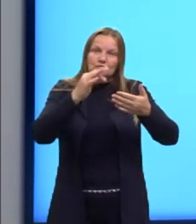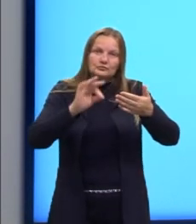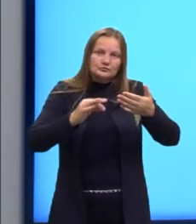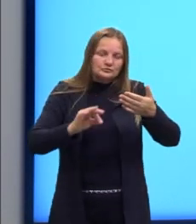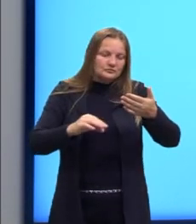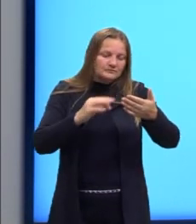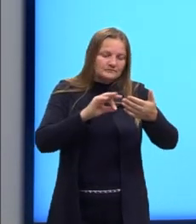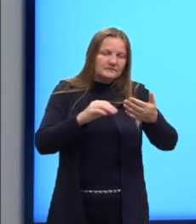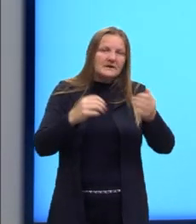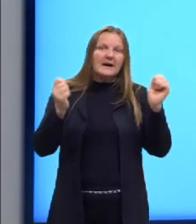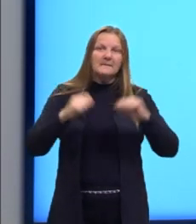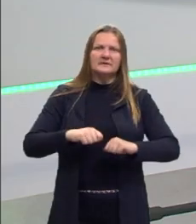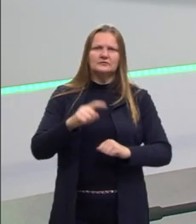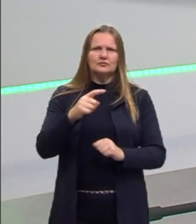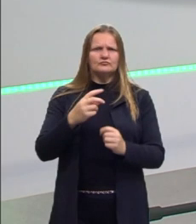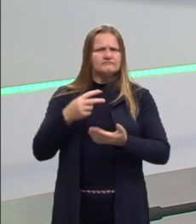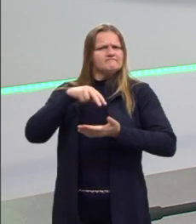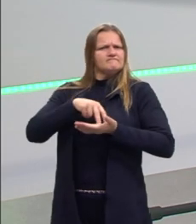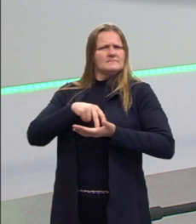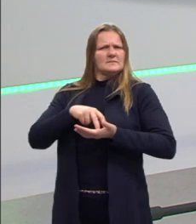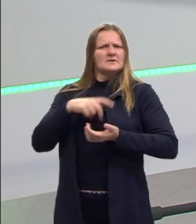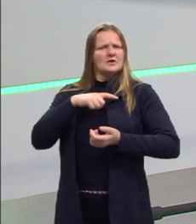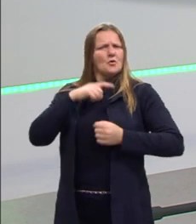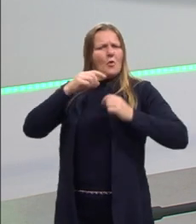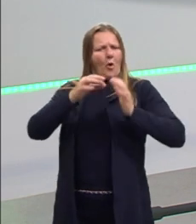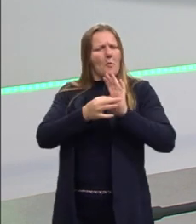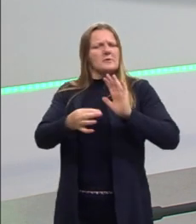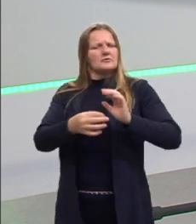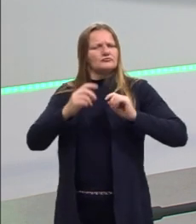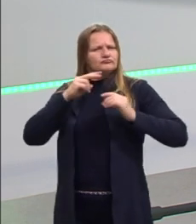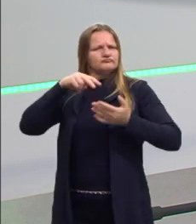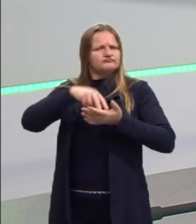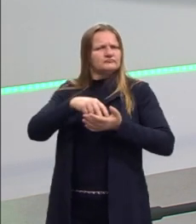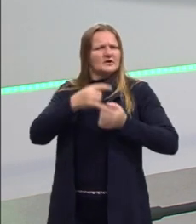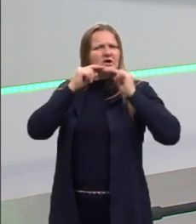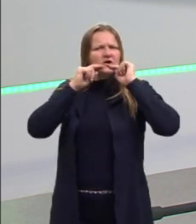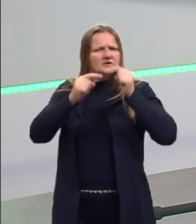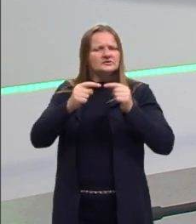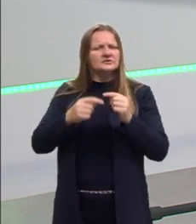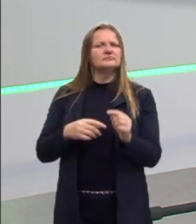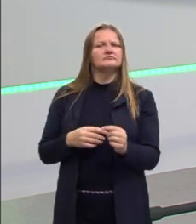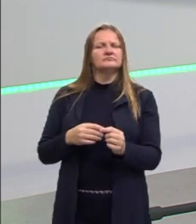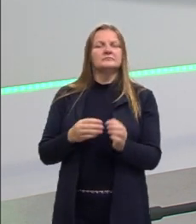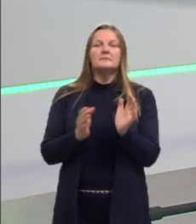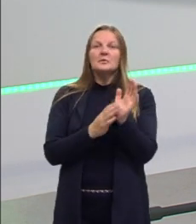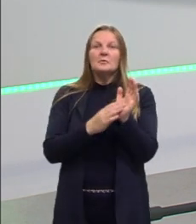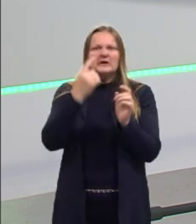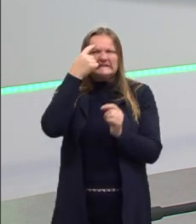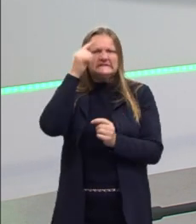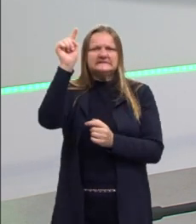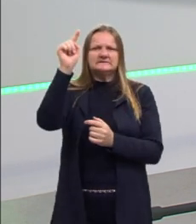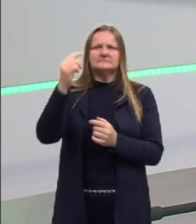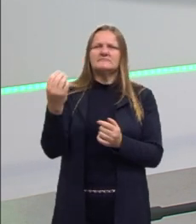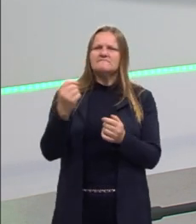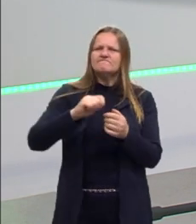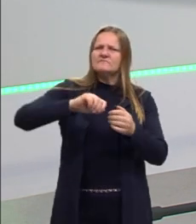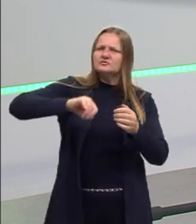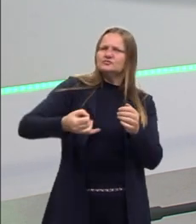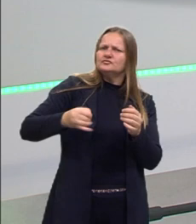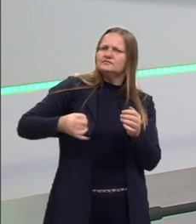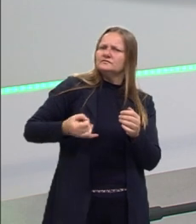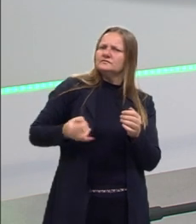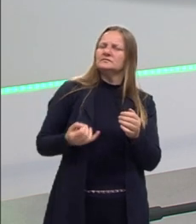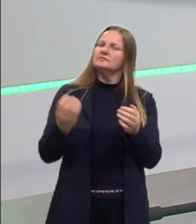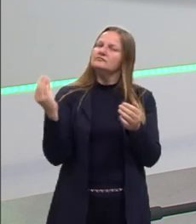capacidade de se posicionar criticamente a fim de propor uma intervenção para melhorar aquela problemática que foi